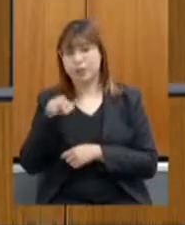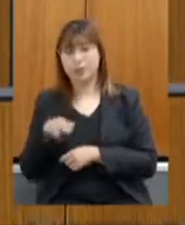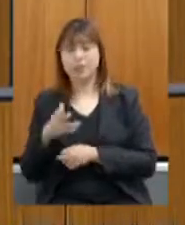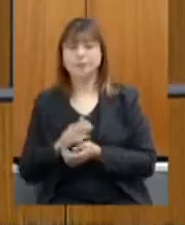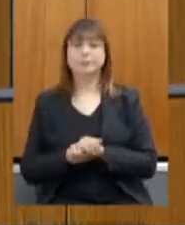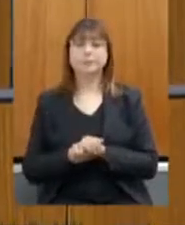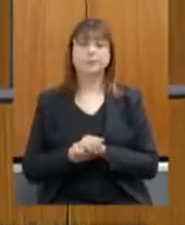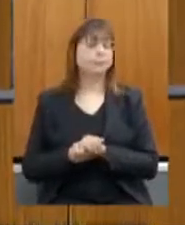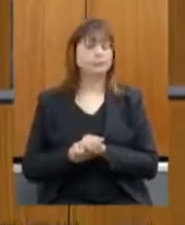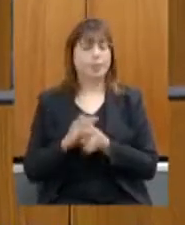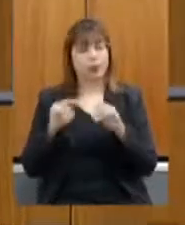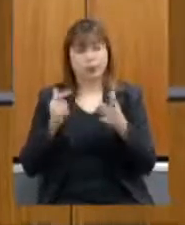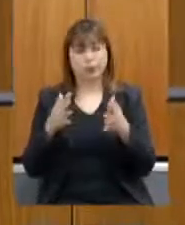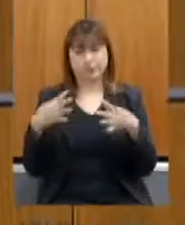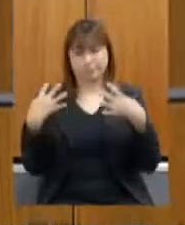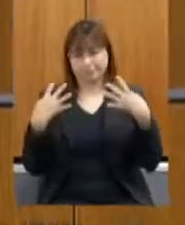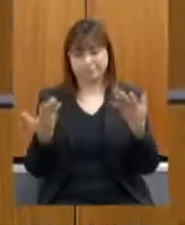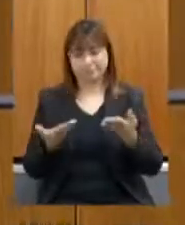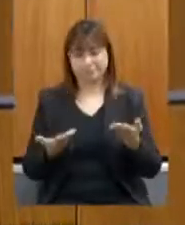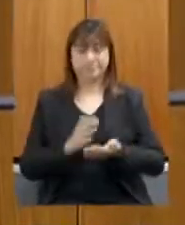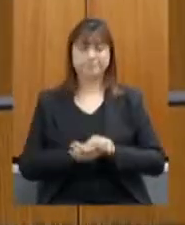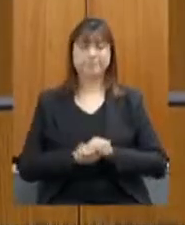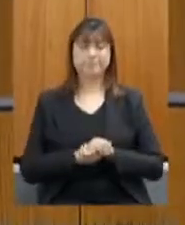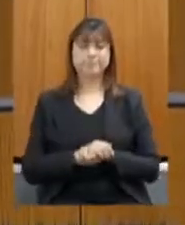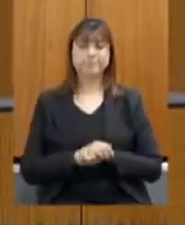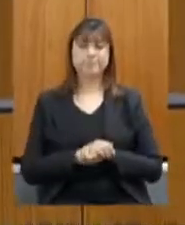Enfim, todos que estão nos assistindo neste momento.